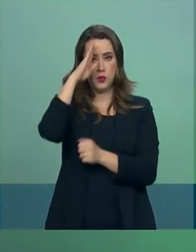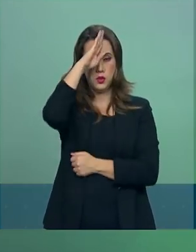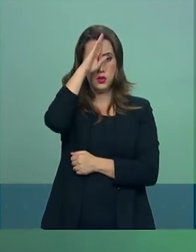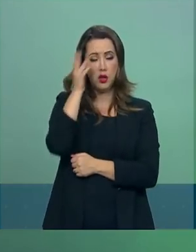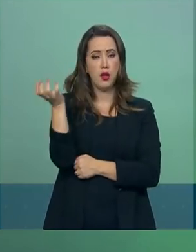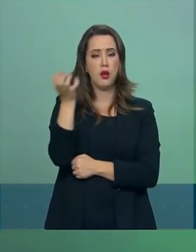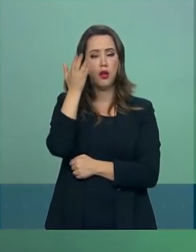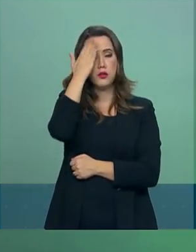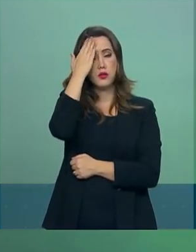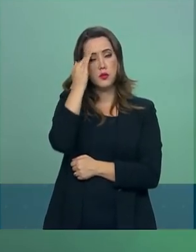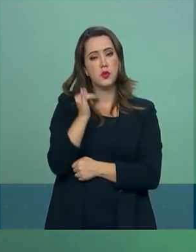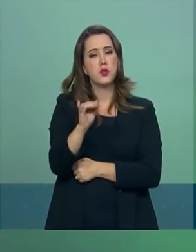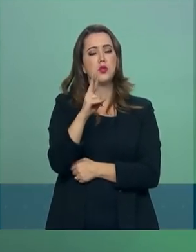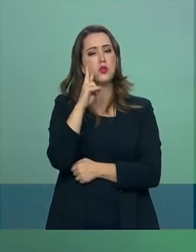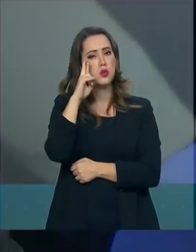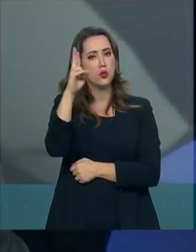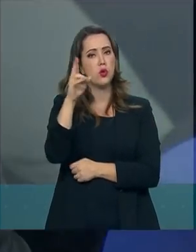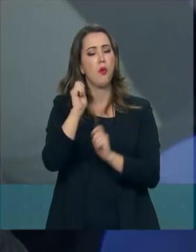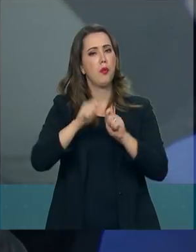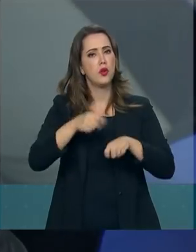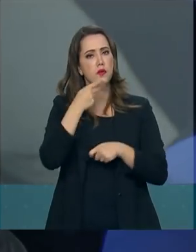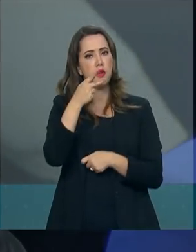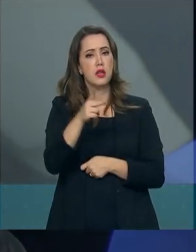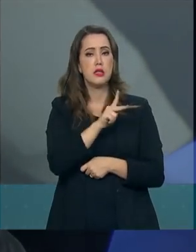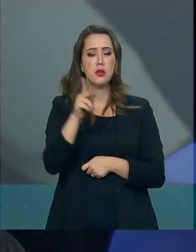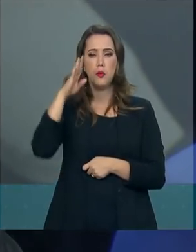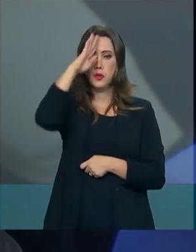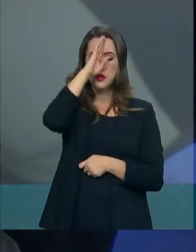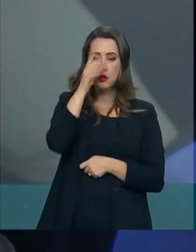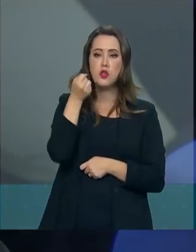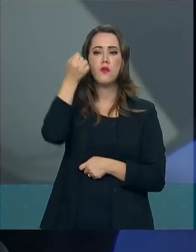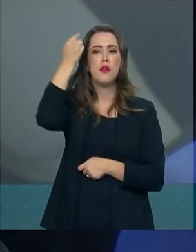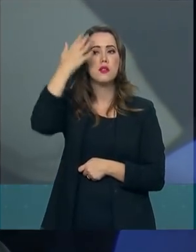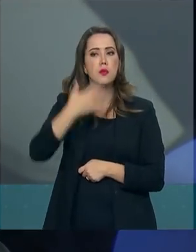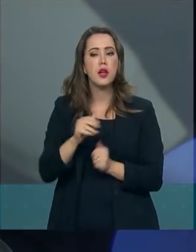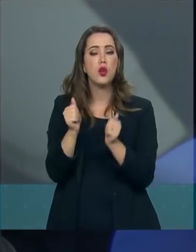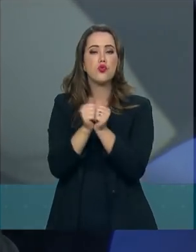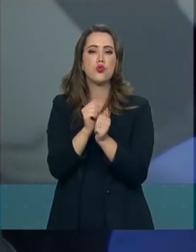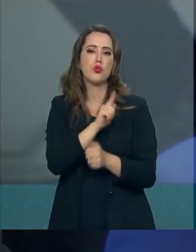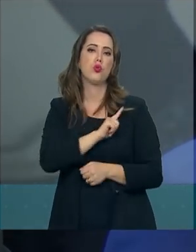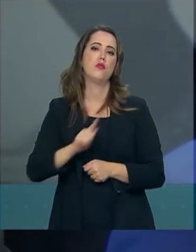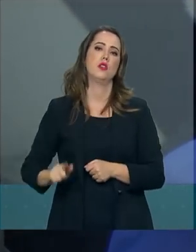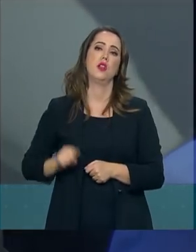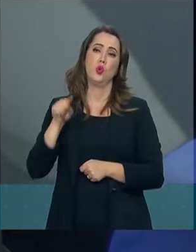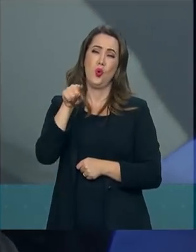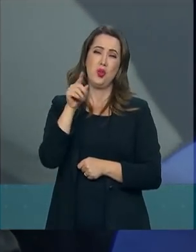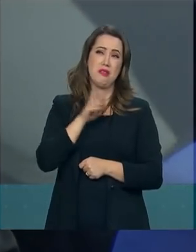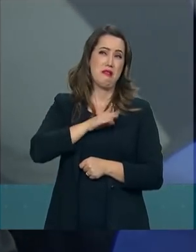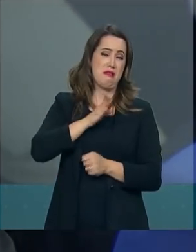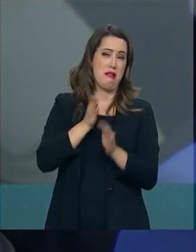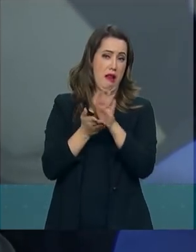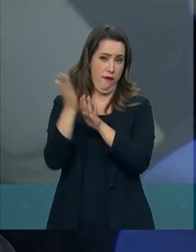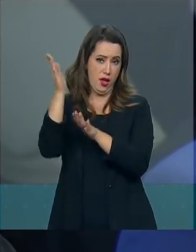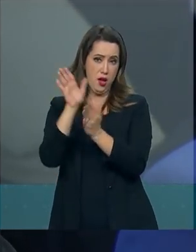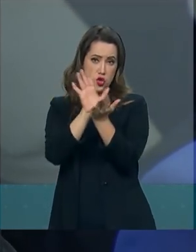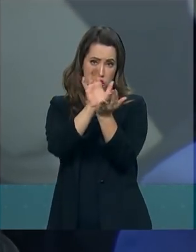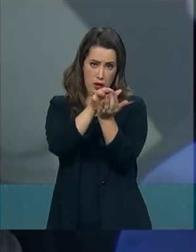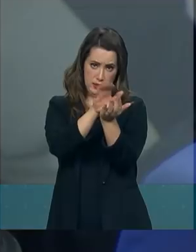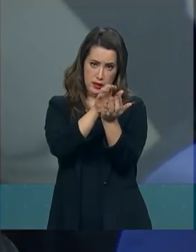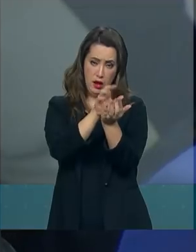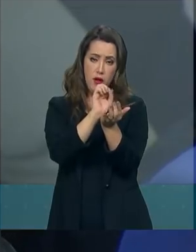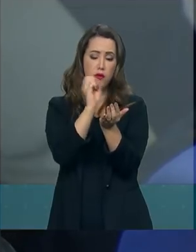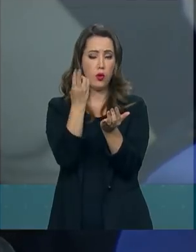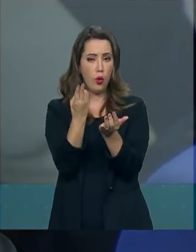se o senhor poderia antecipar se o presidente vai tratar desse assunto com os governadores no Recife e se o senhor